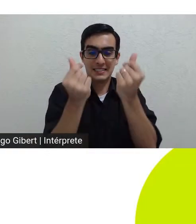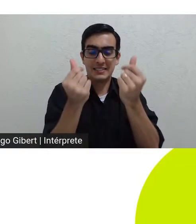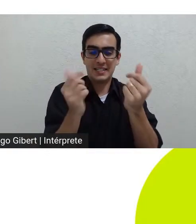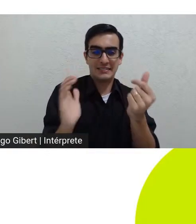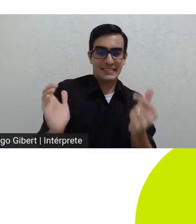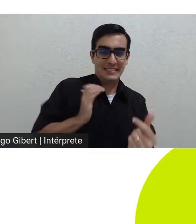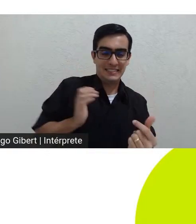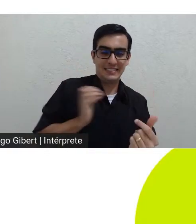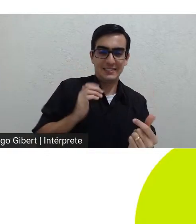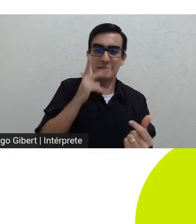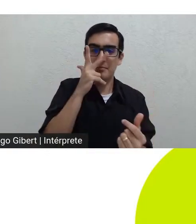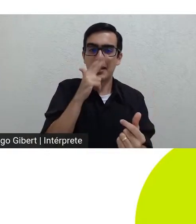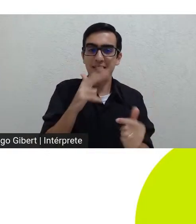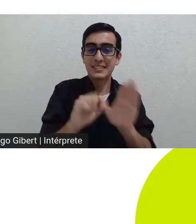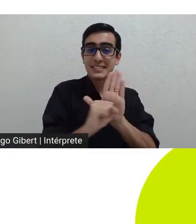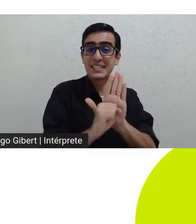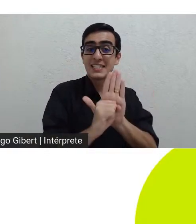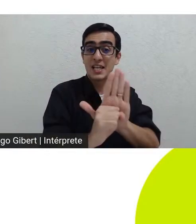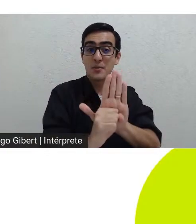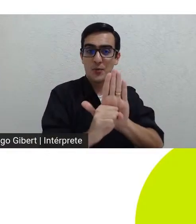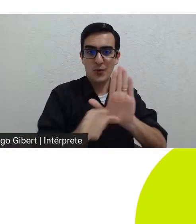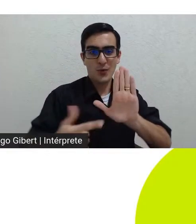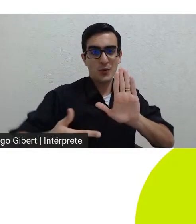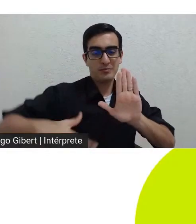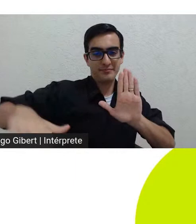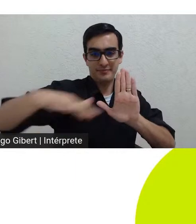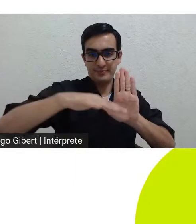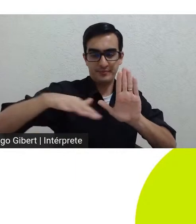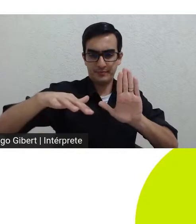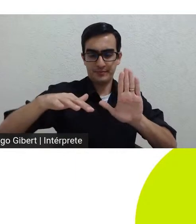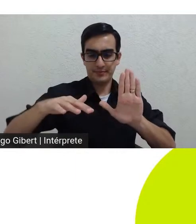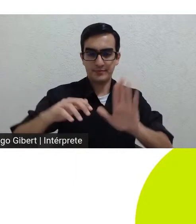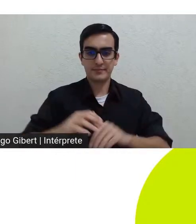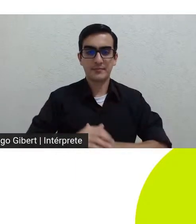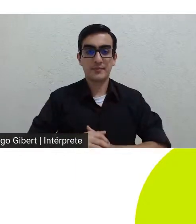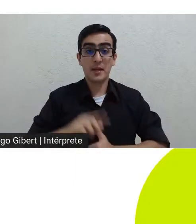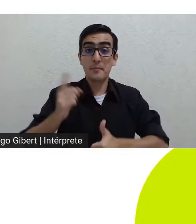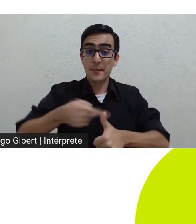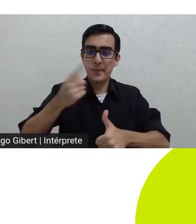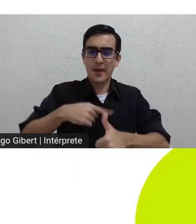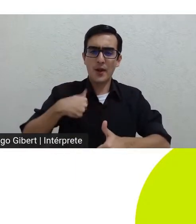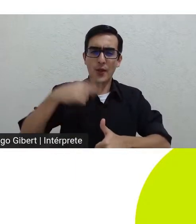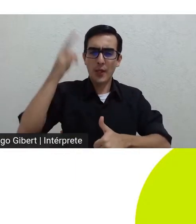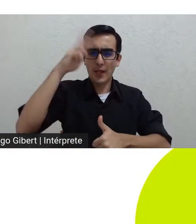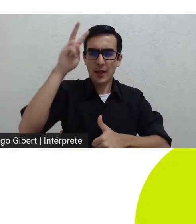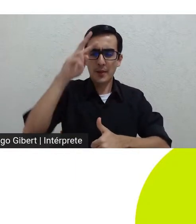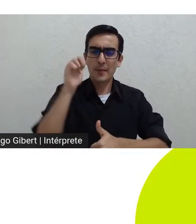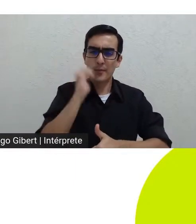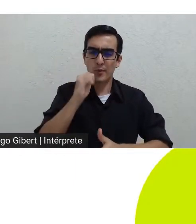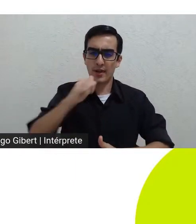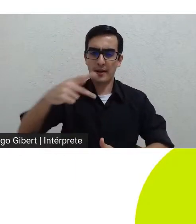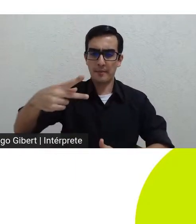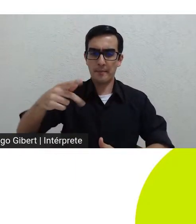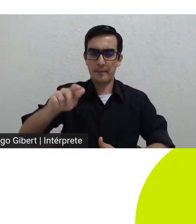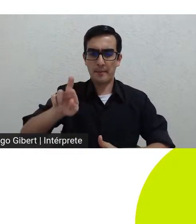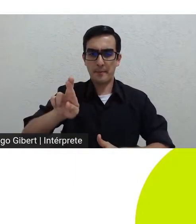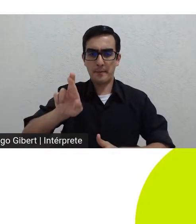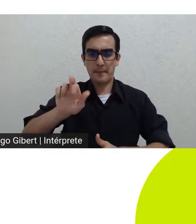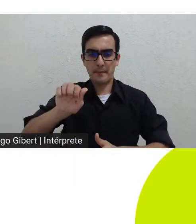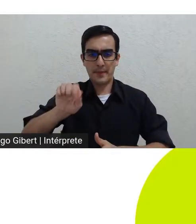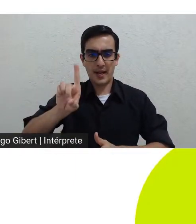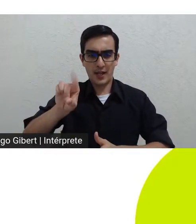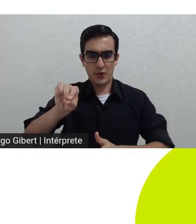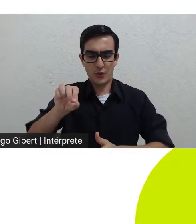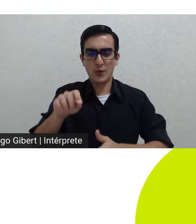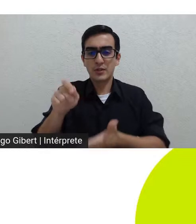percebido antes primeiramente me lembrei de uma poesia de Adela Prado de vez